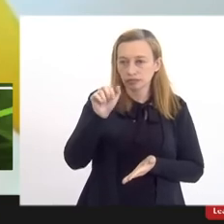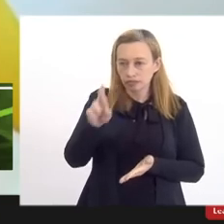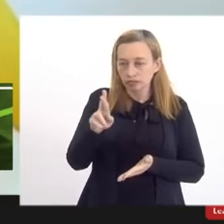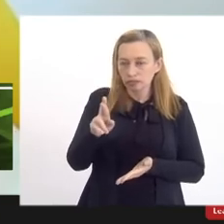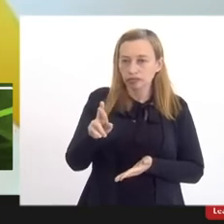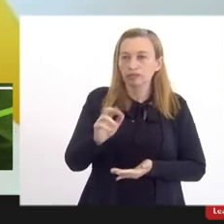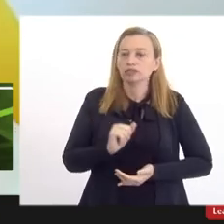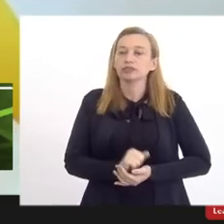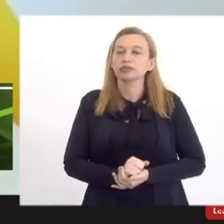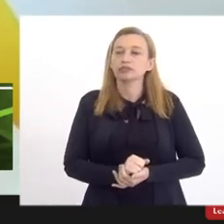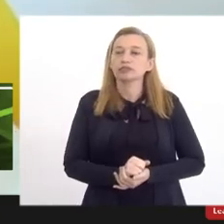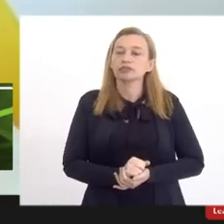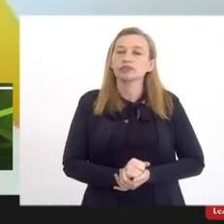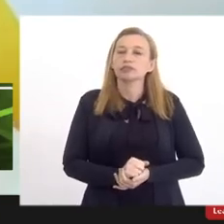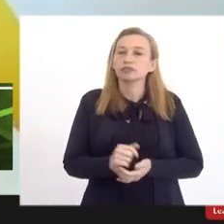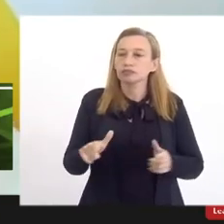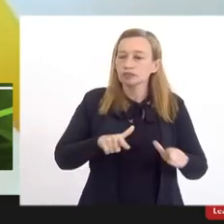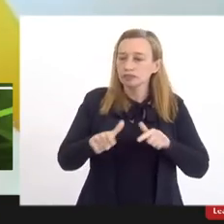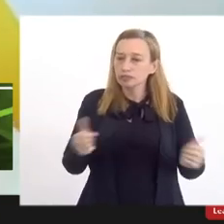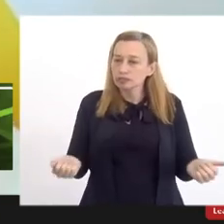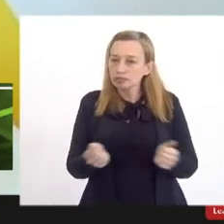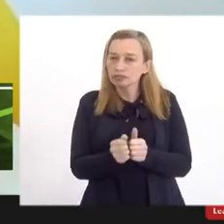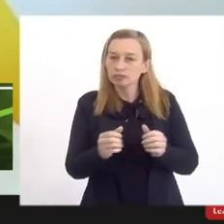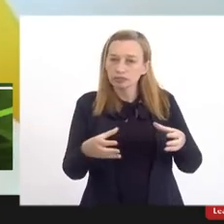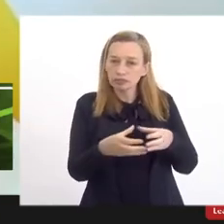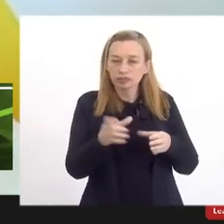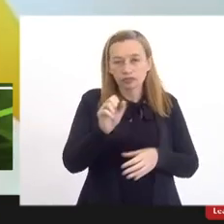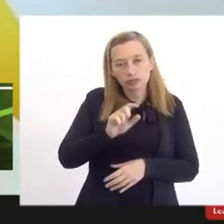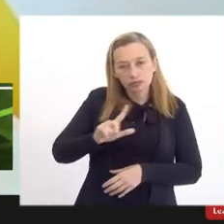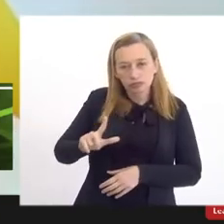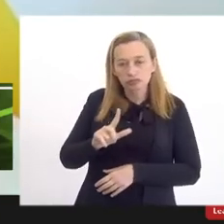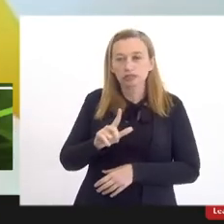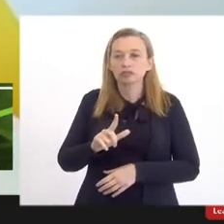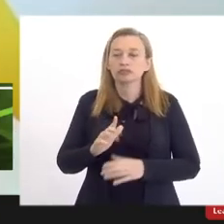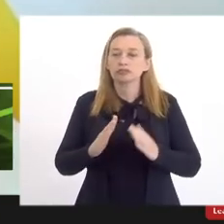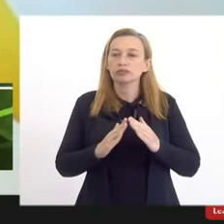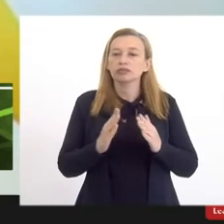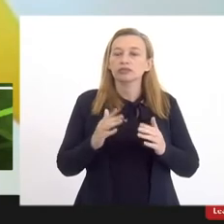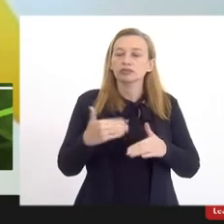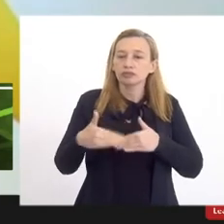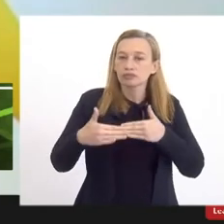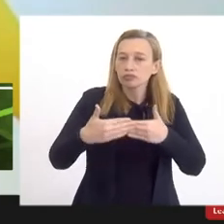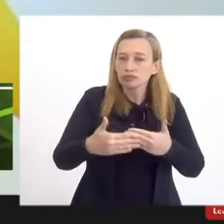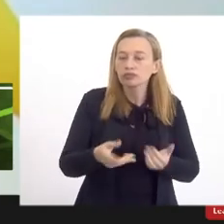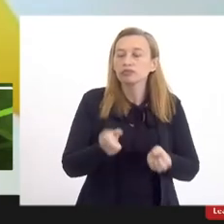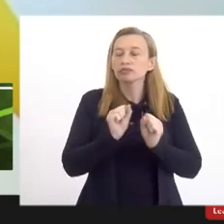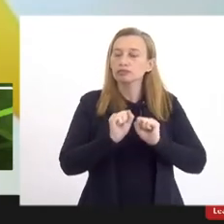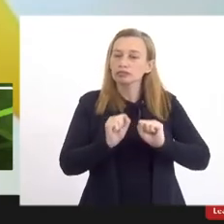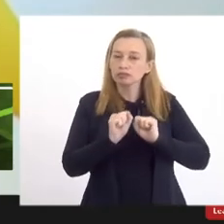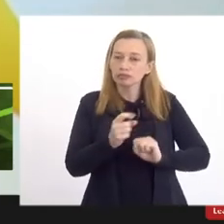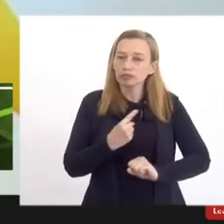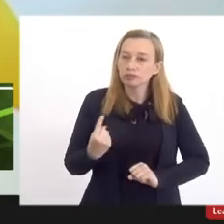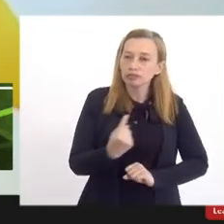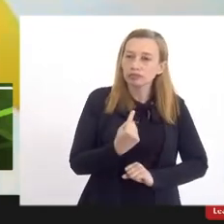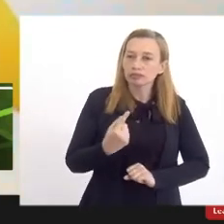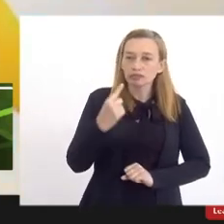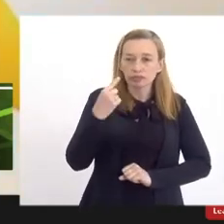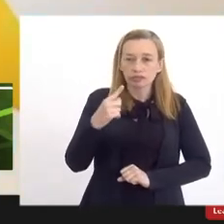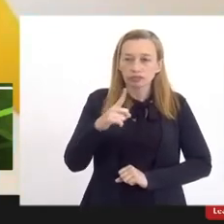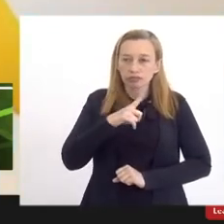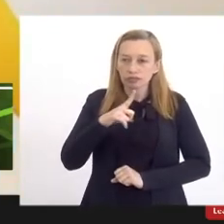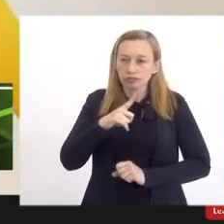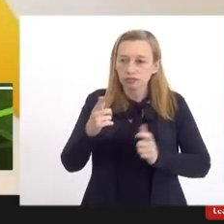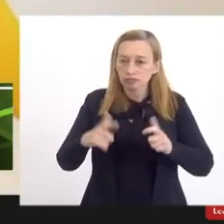o trabalho junto à Casa Civil para acelerar esse processo para que a gente possa ter o campus da